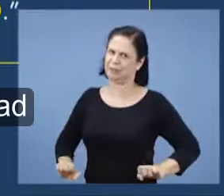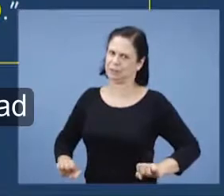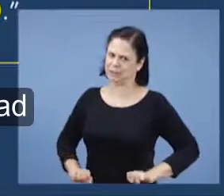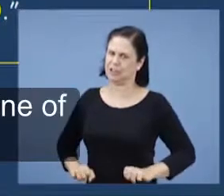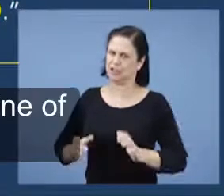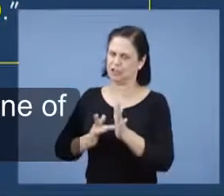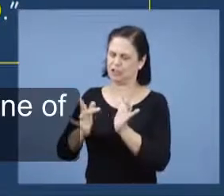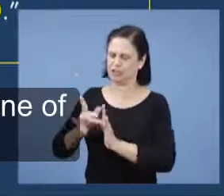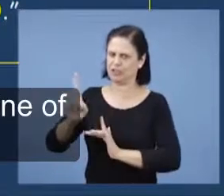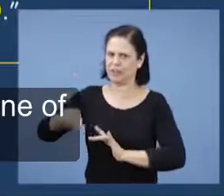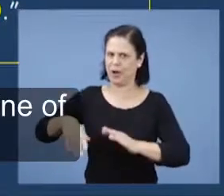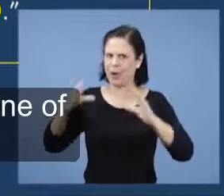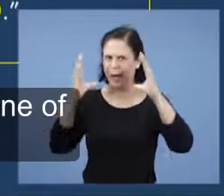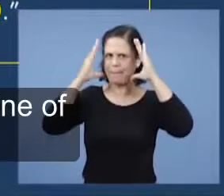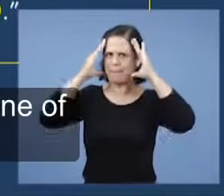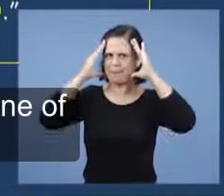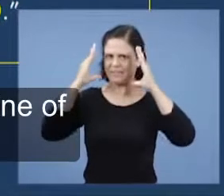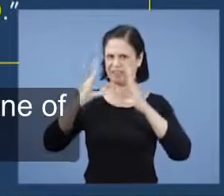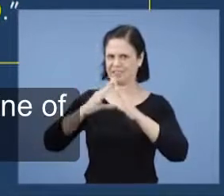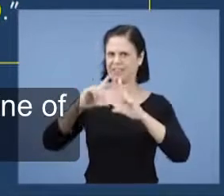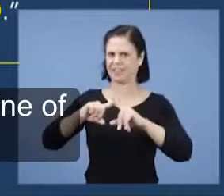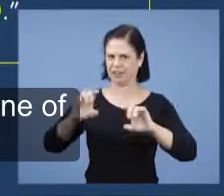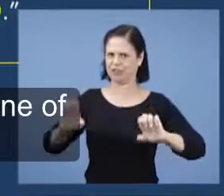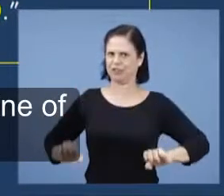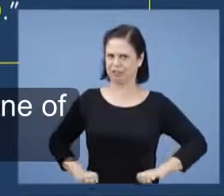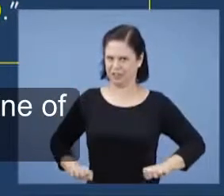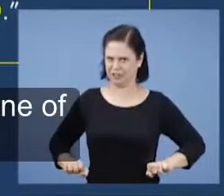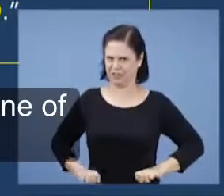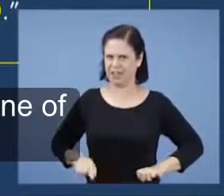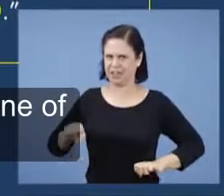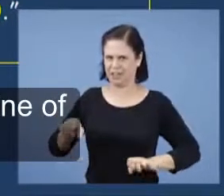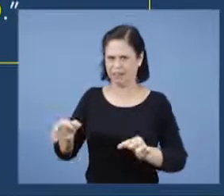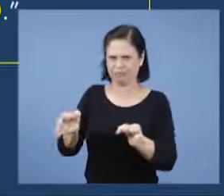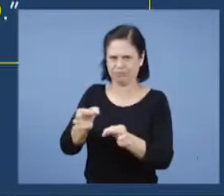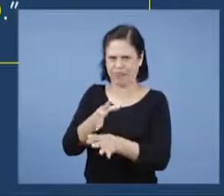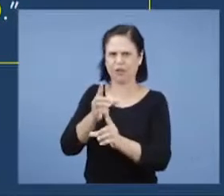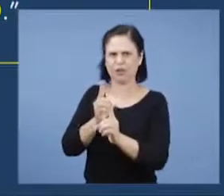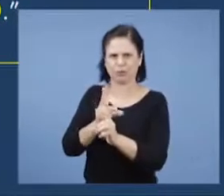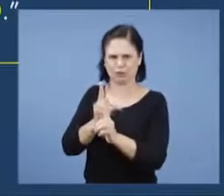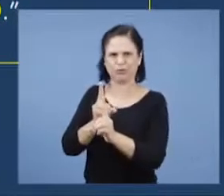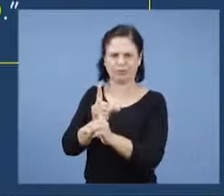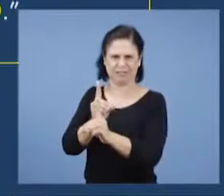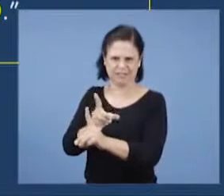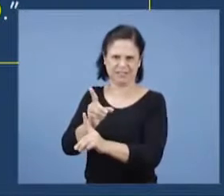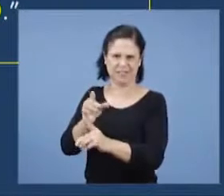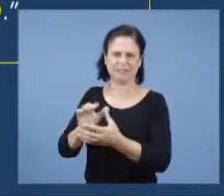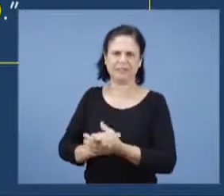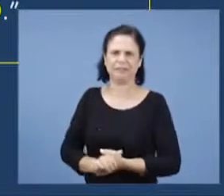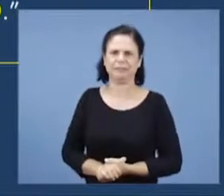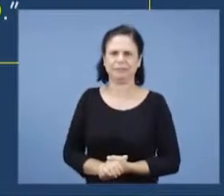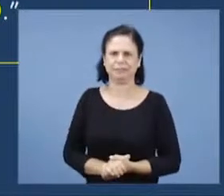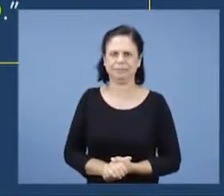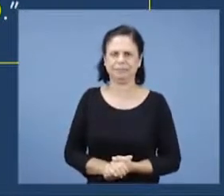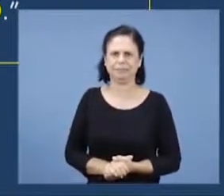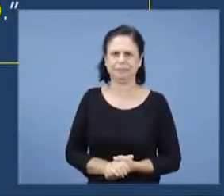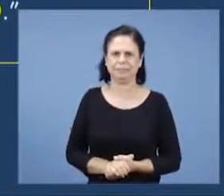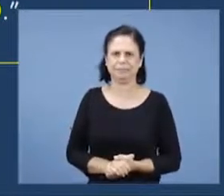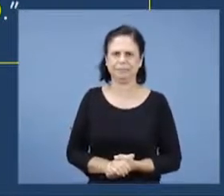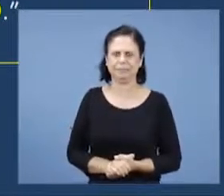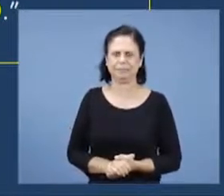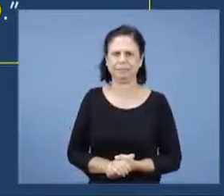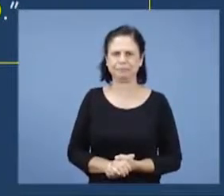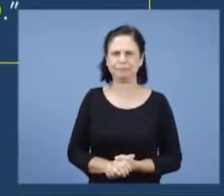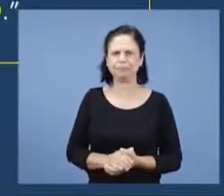Jesus, o cabeça da igreja, que estabelece ali a doutrina do filho, nessa igreja de Esmirna. É,